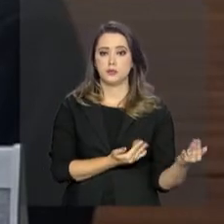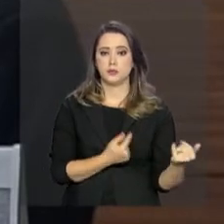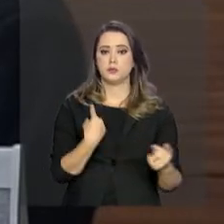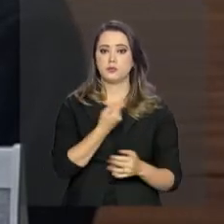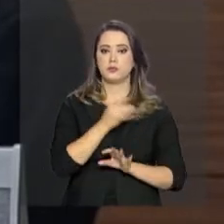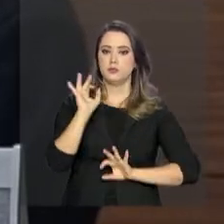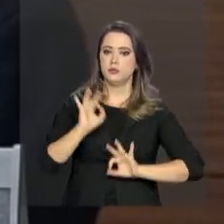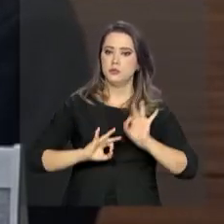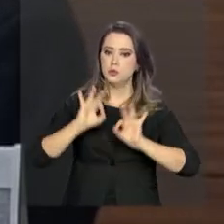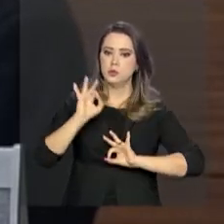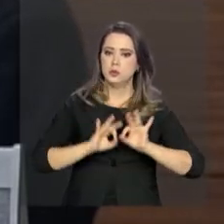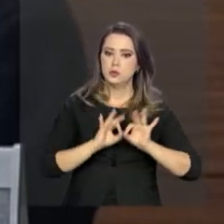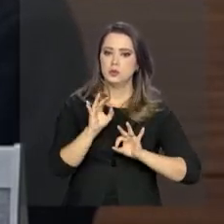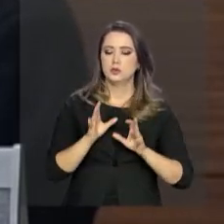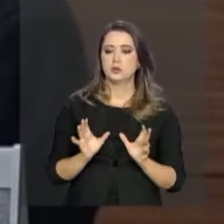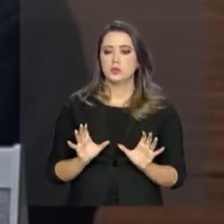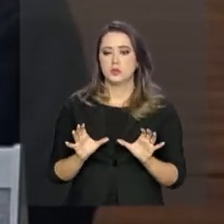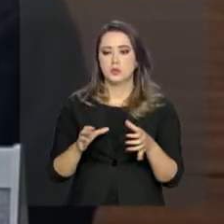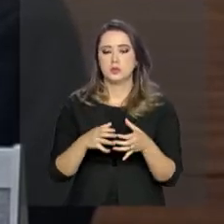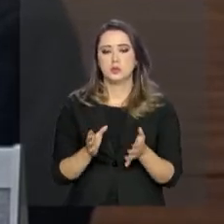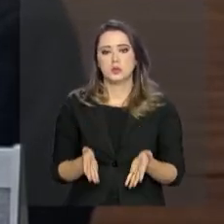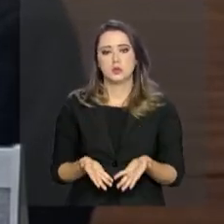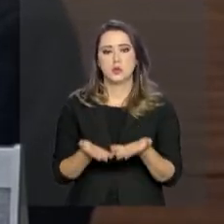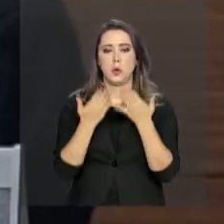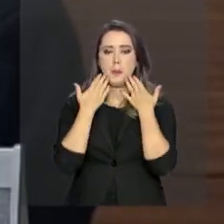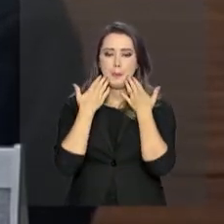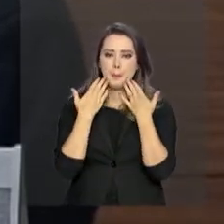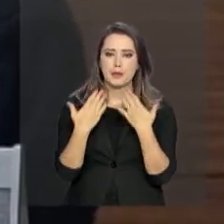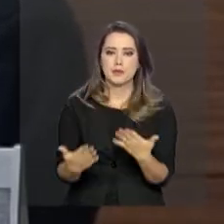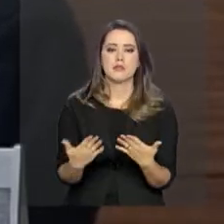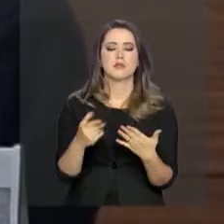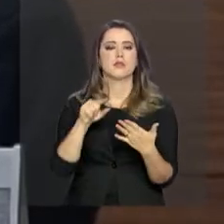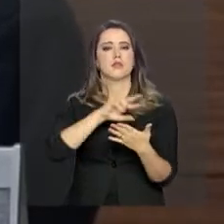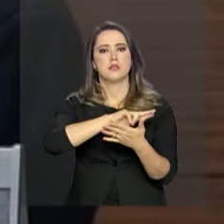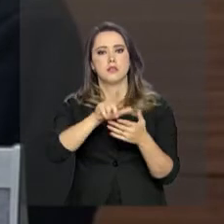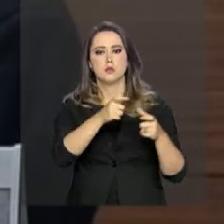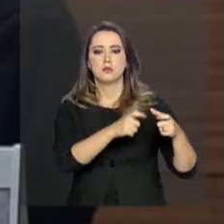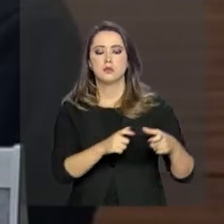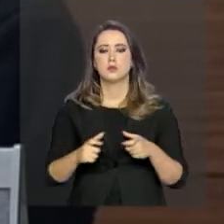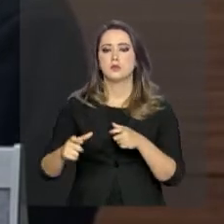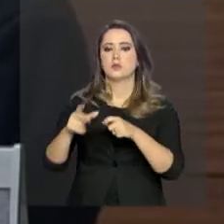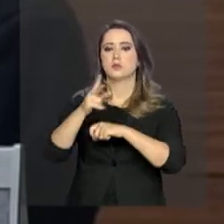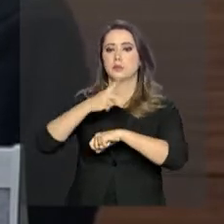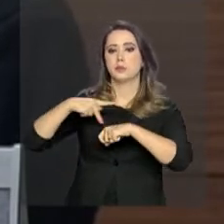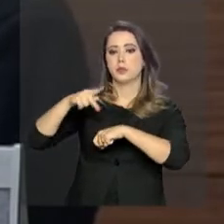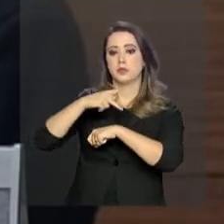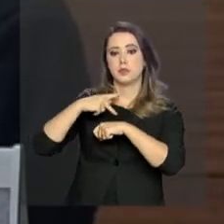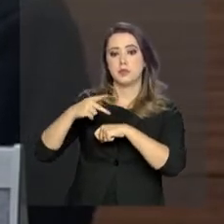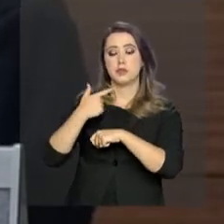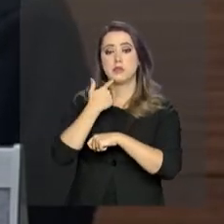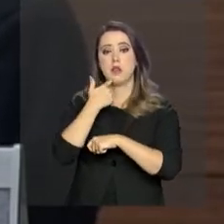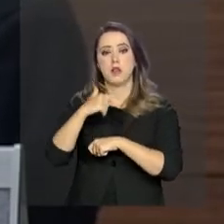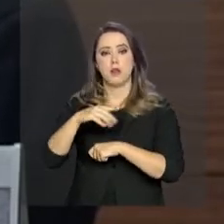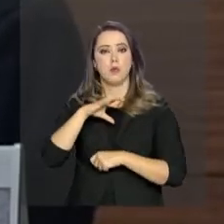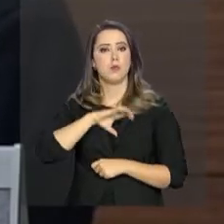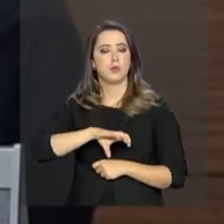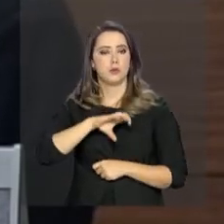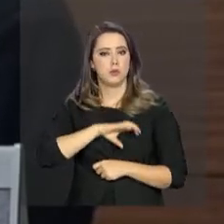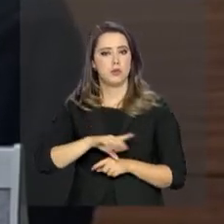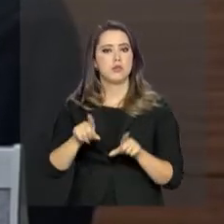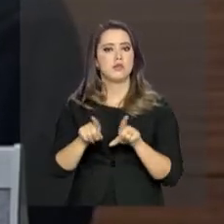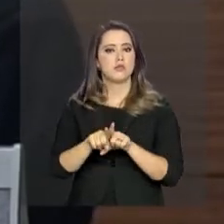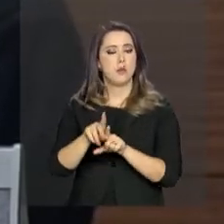Organizamos países, exposições itinerantes, nos países lusófonos, no Museu da Língua